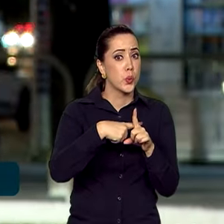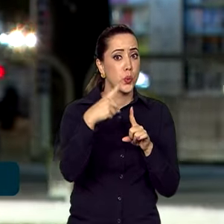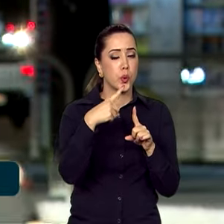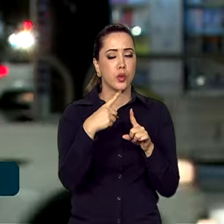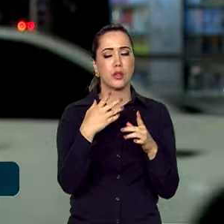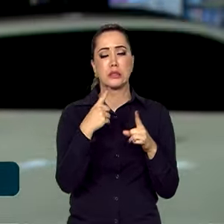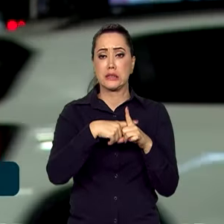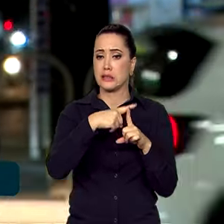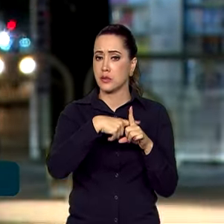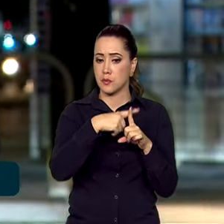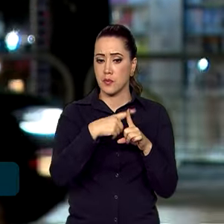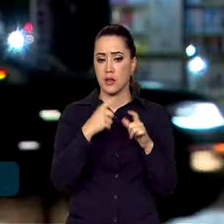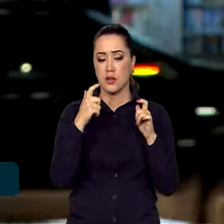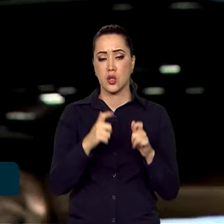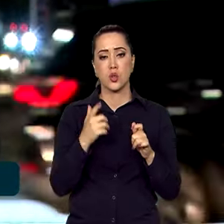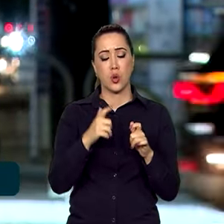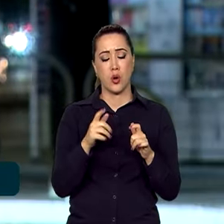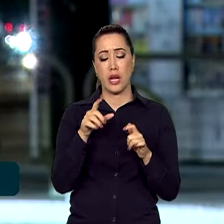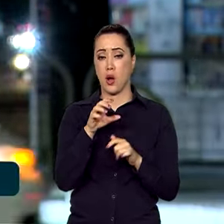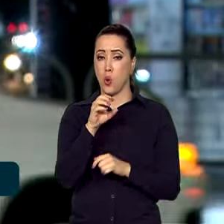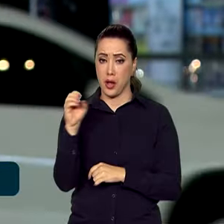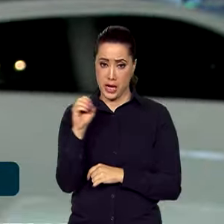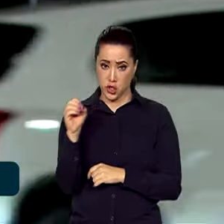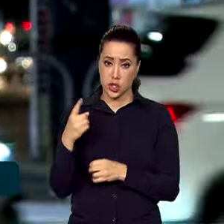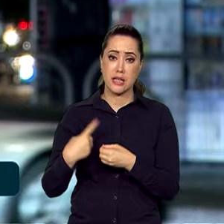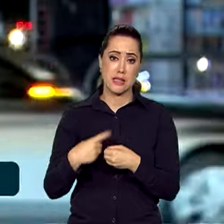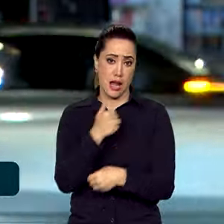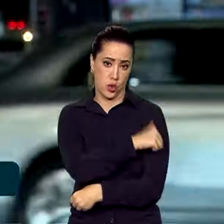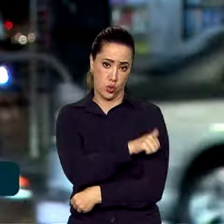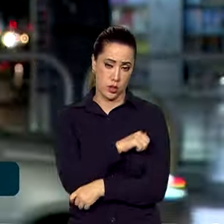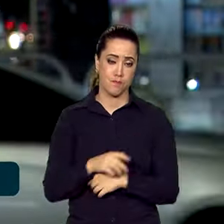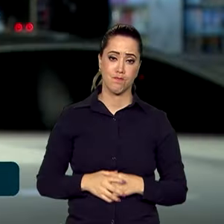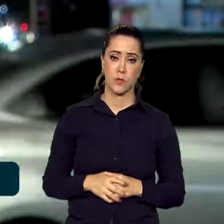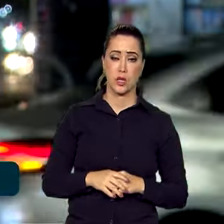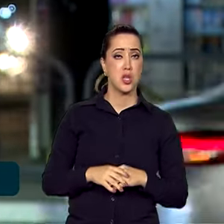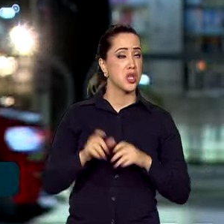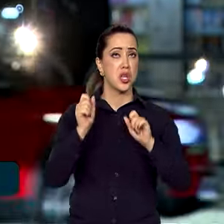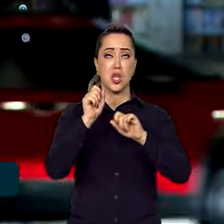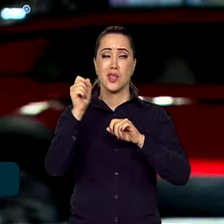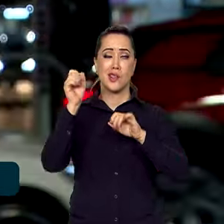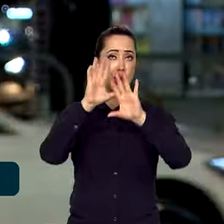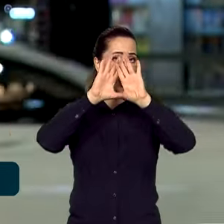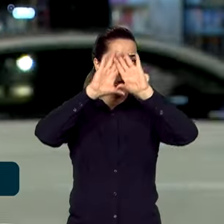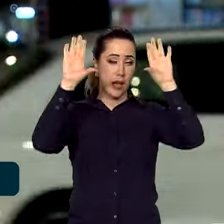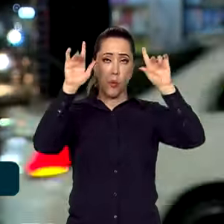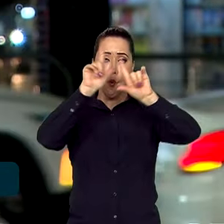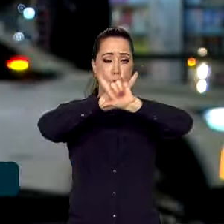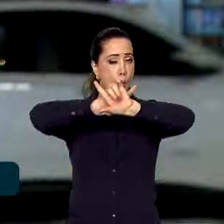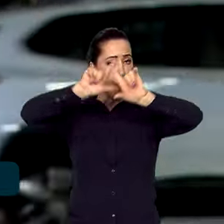registrados em Guaratiba, na zona oeste da cidade. E o céu, sem muitas nuvens, aumenta aí a